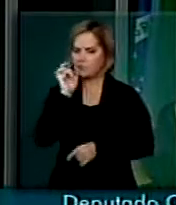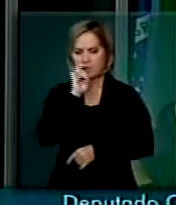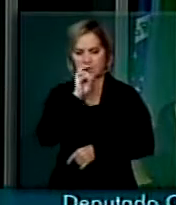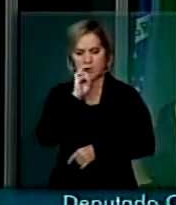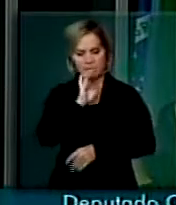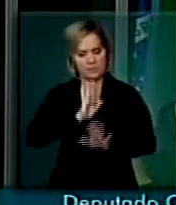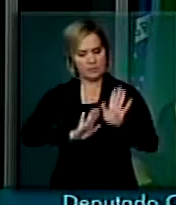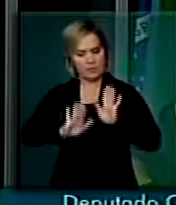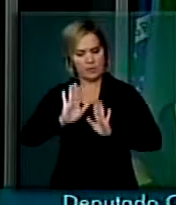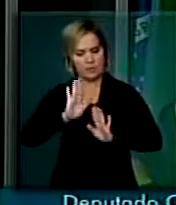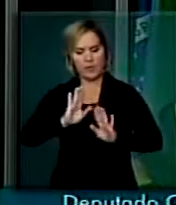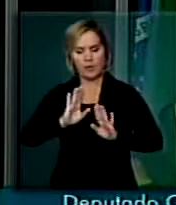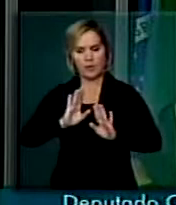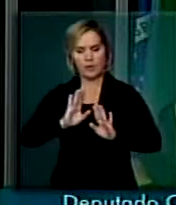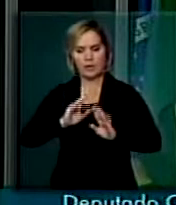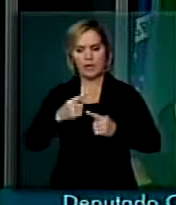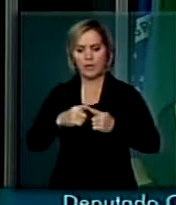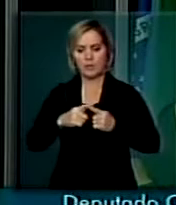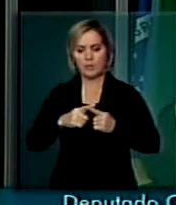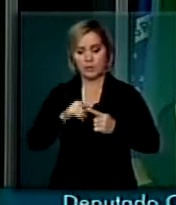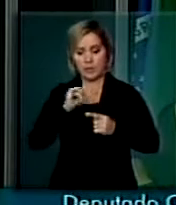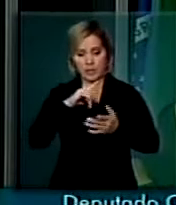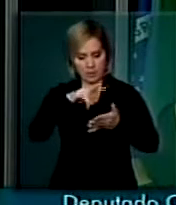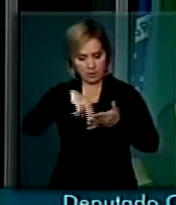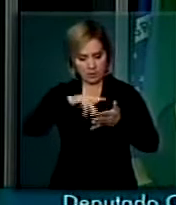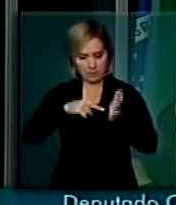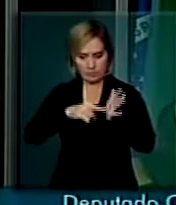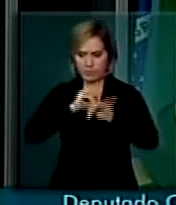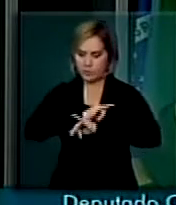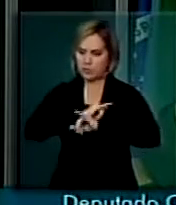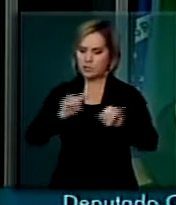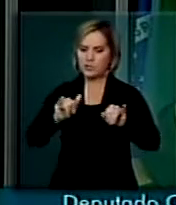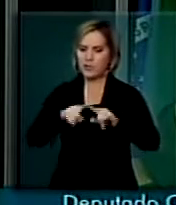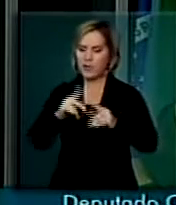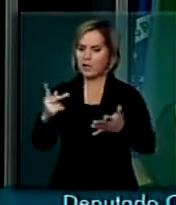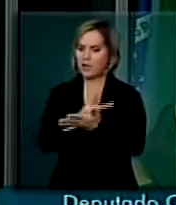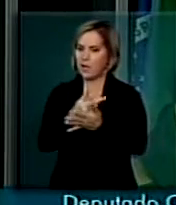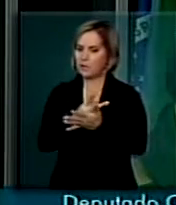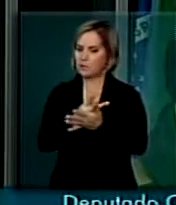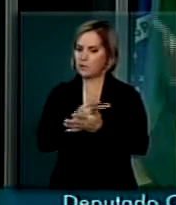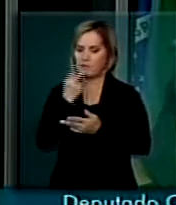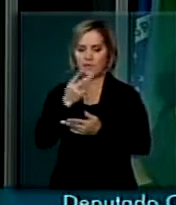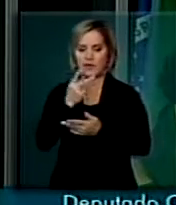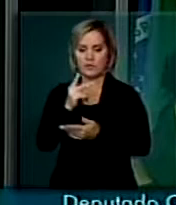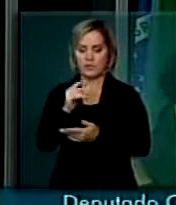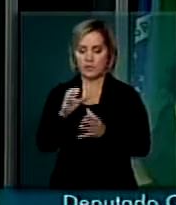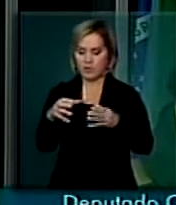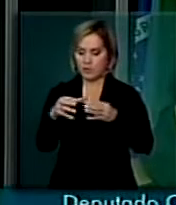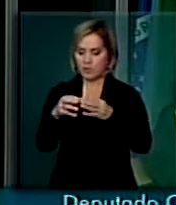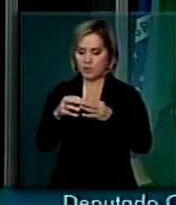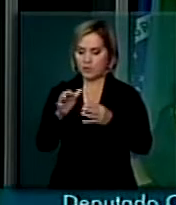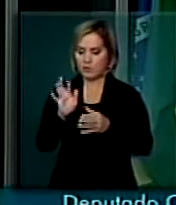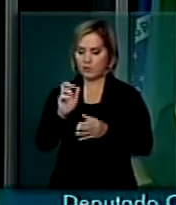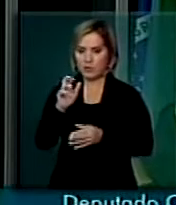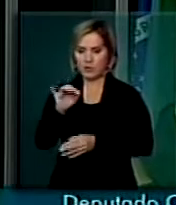até a imagem de todos os parlamentares dessa casa. A notícia tem o seguinte título, Frente Admite Redução de Piso